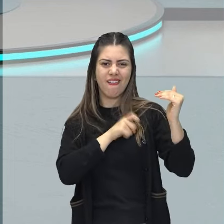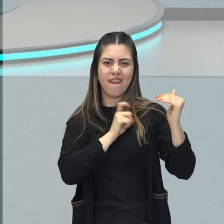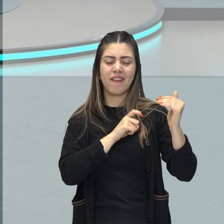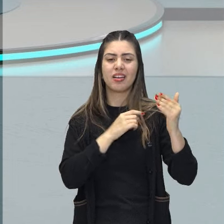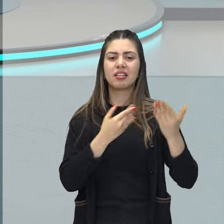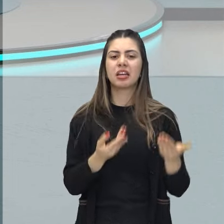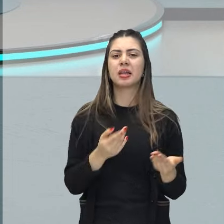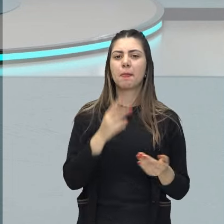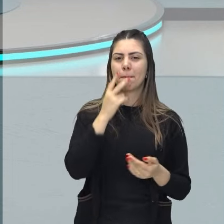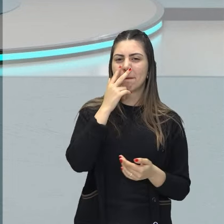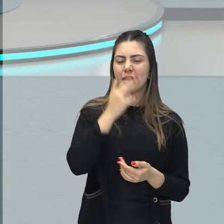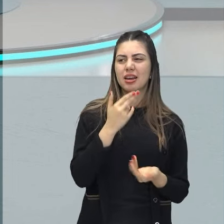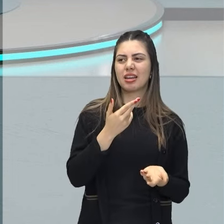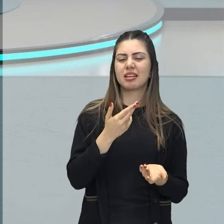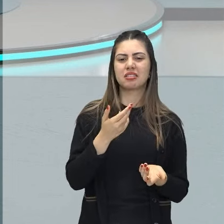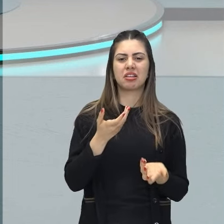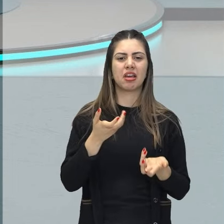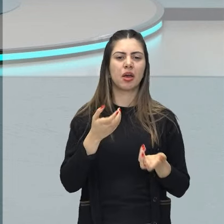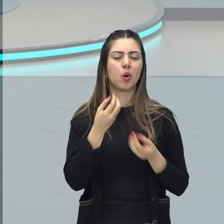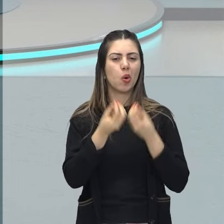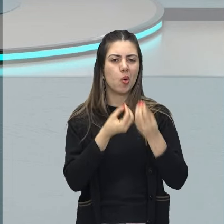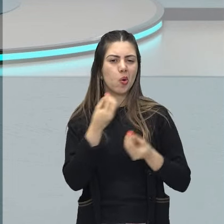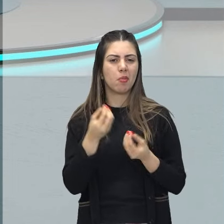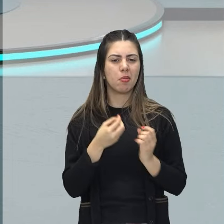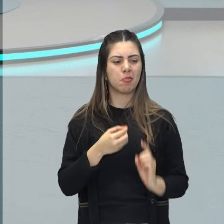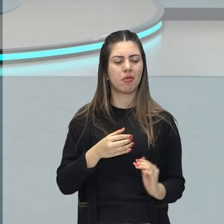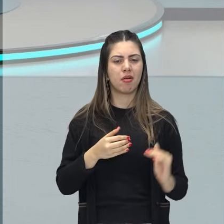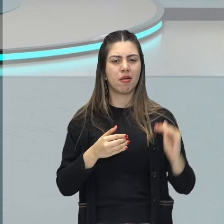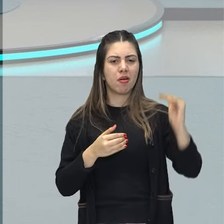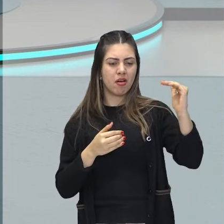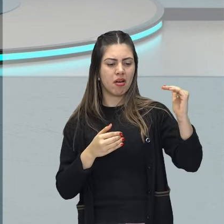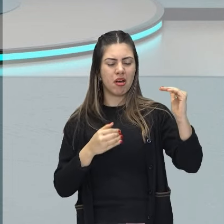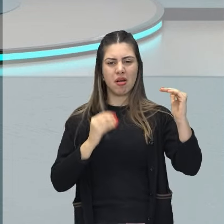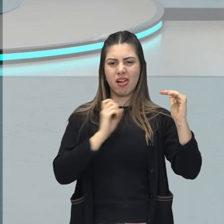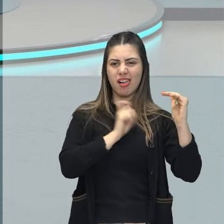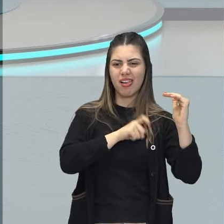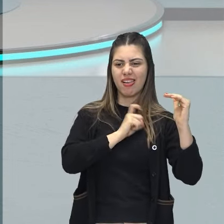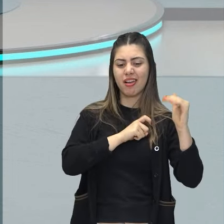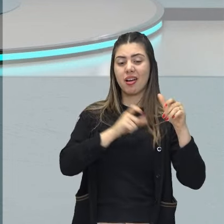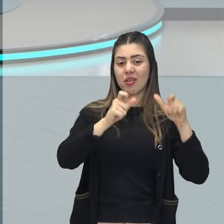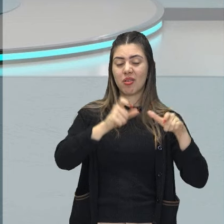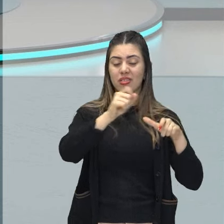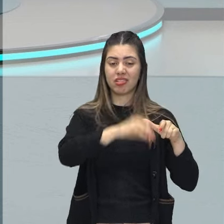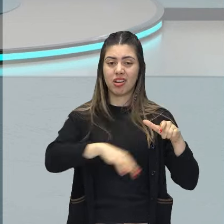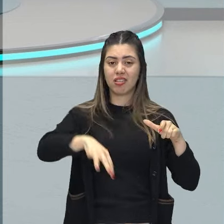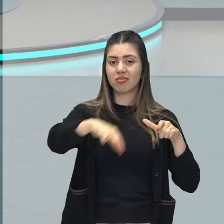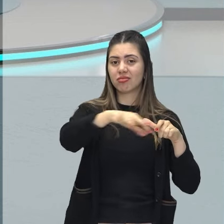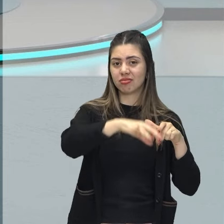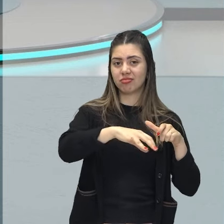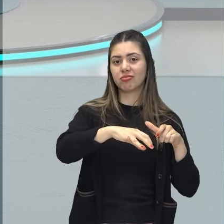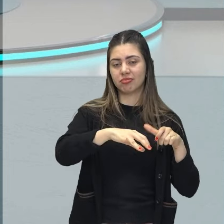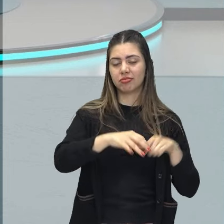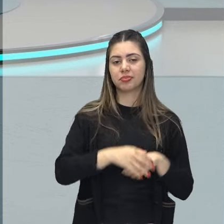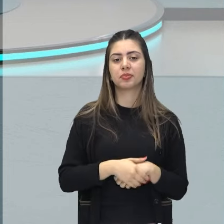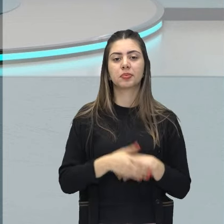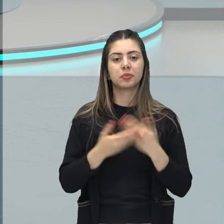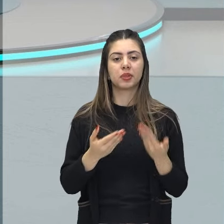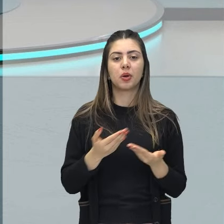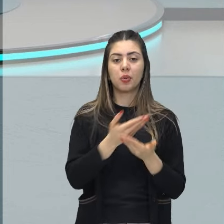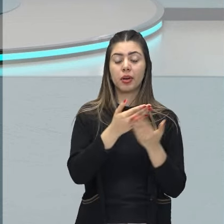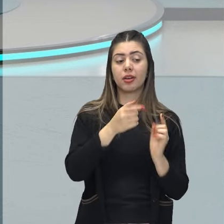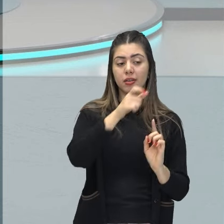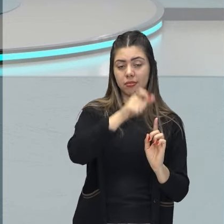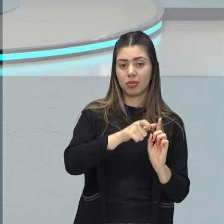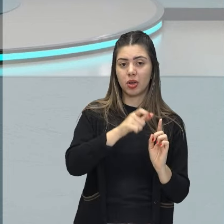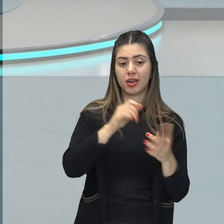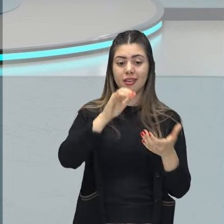valentão, ou seja, ele acaba se tornando o valentão daquele lugar da cidade onde ele vivia. Ele se casa,